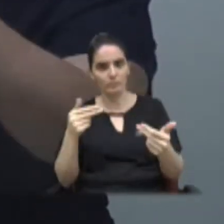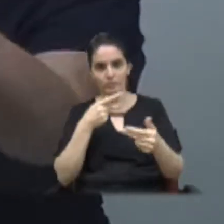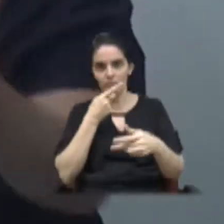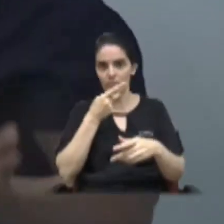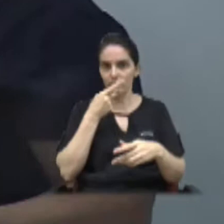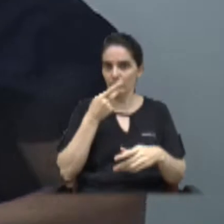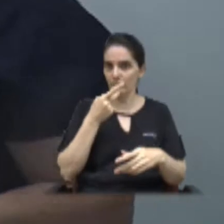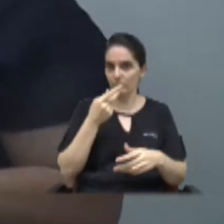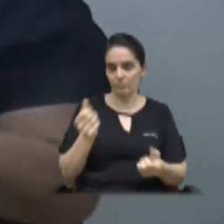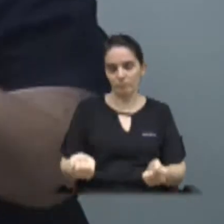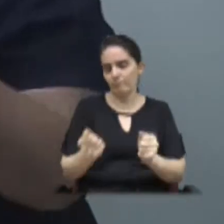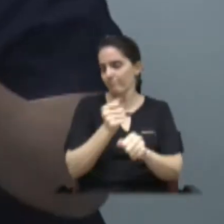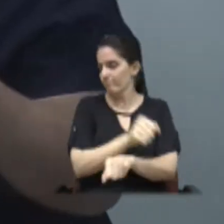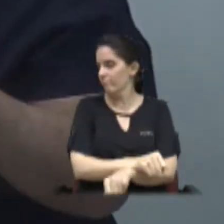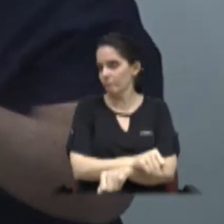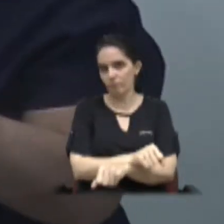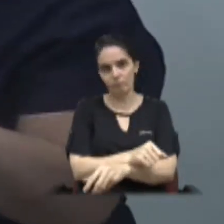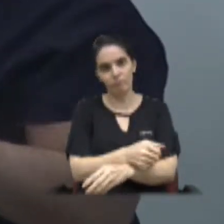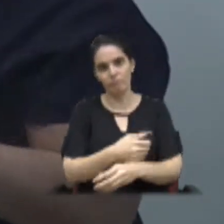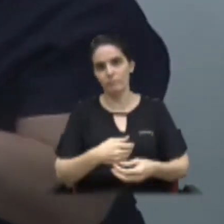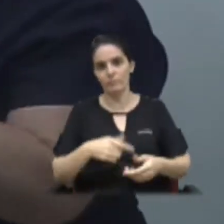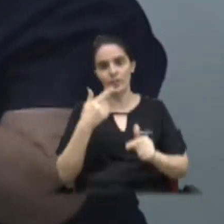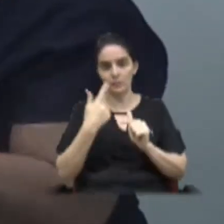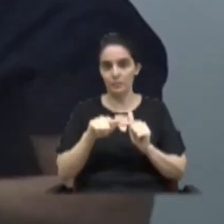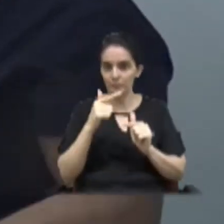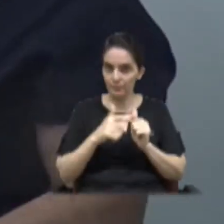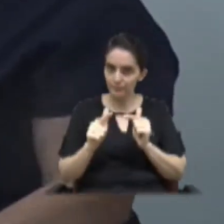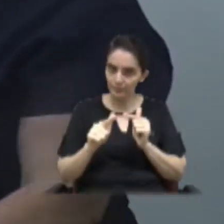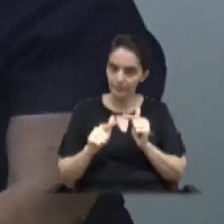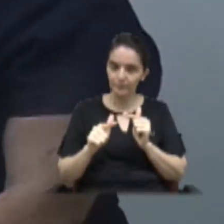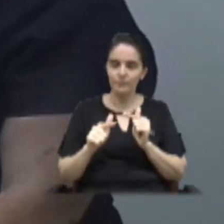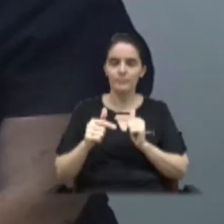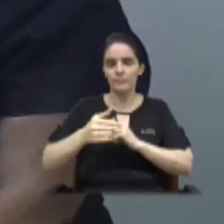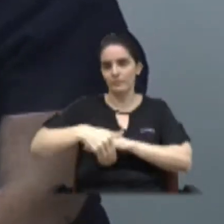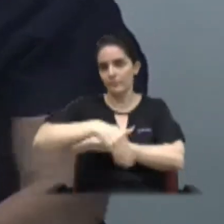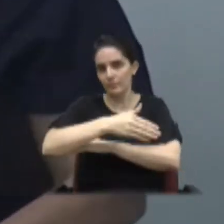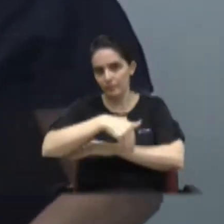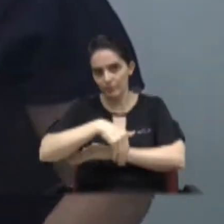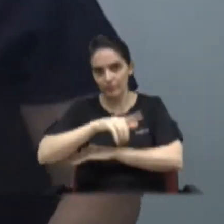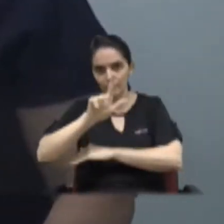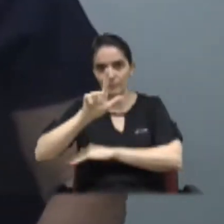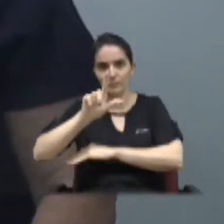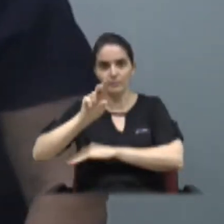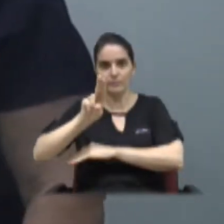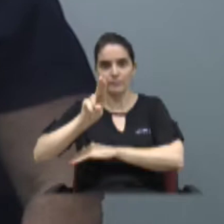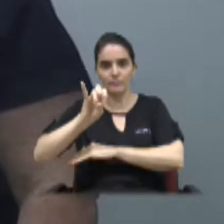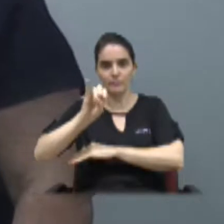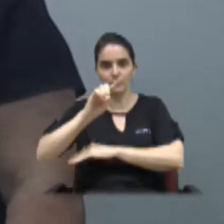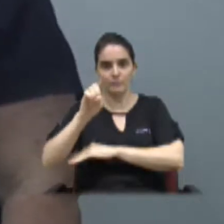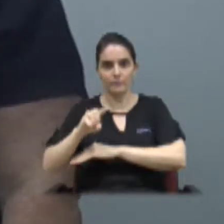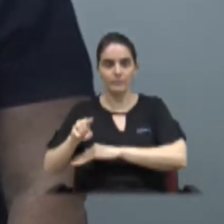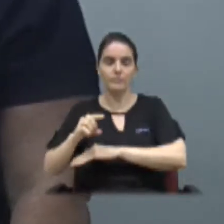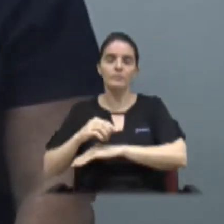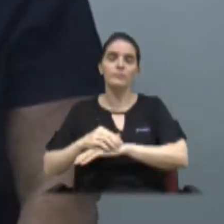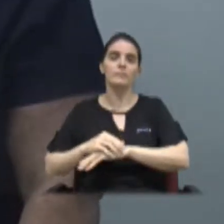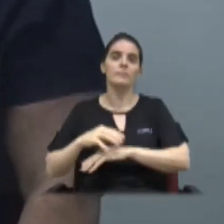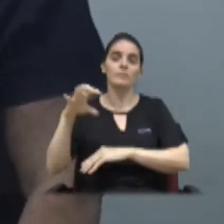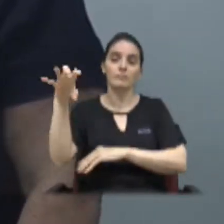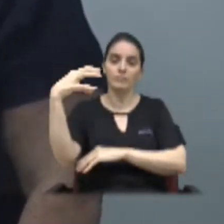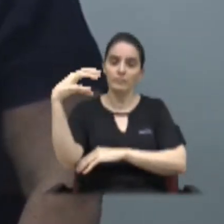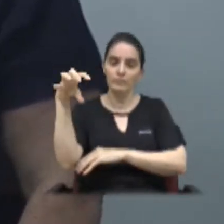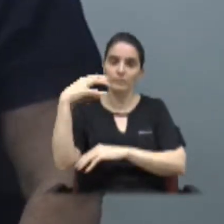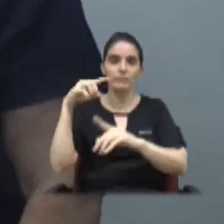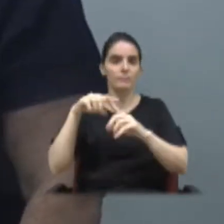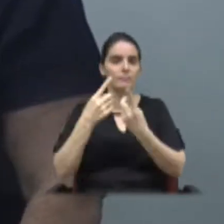que era impossível, nós tínhamos esse problema lá na Luiz Pântano, no radar. Mas